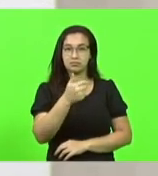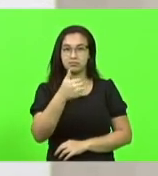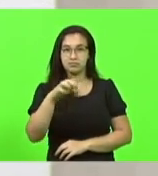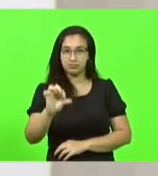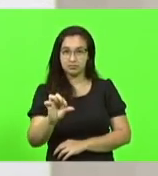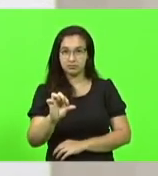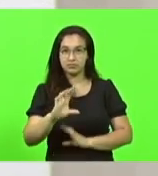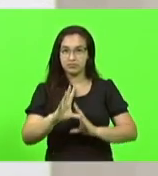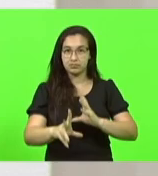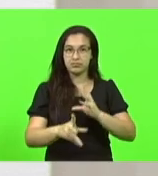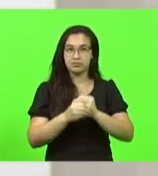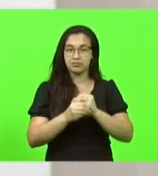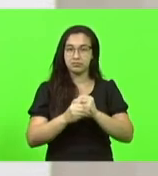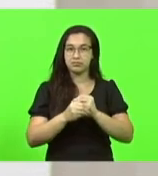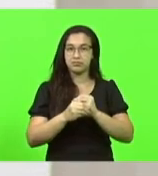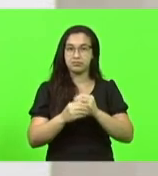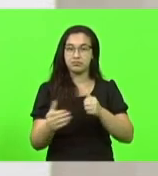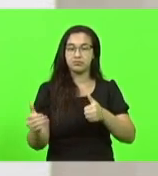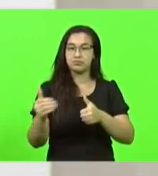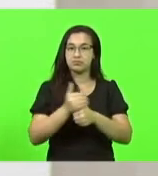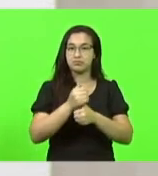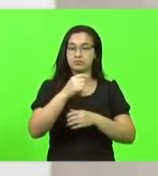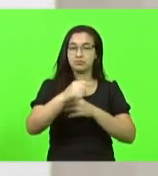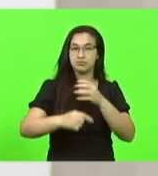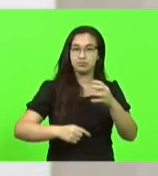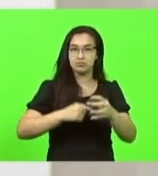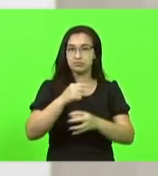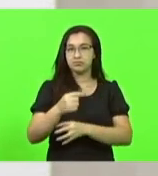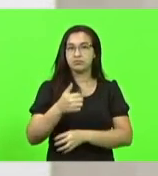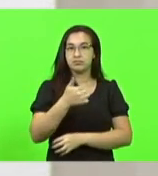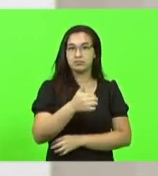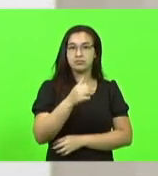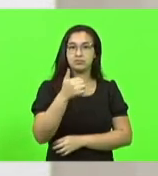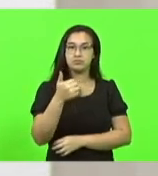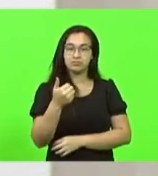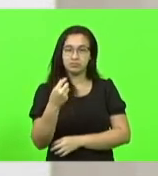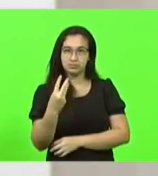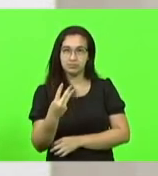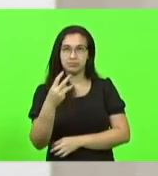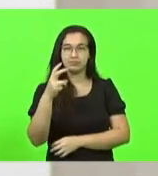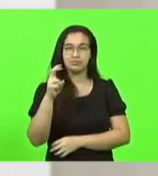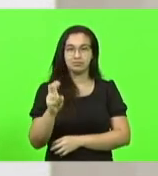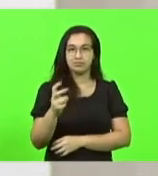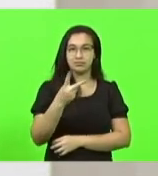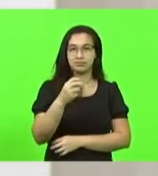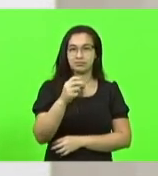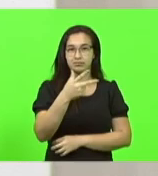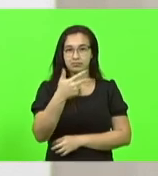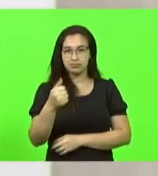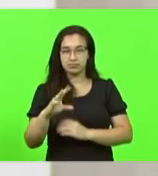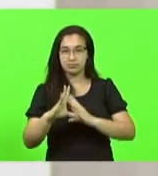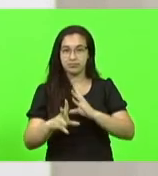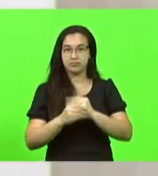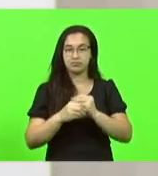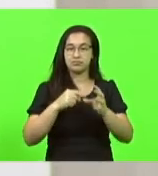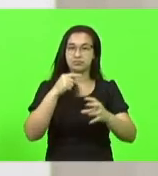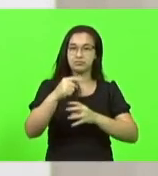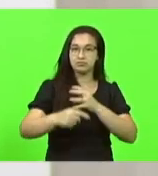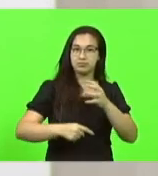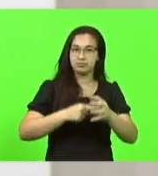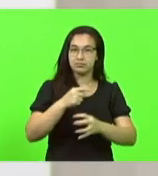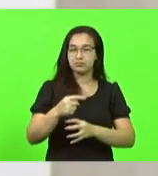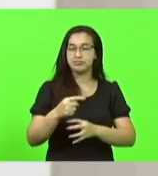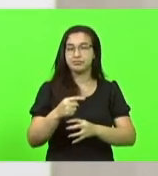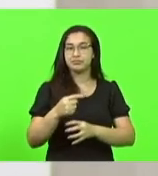com a emenda substitutiva global, 135-2021 com emenda modificativa, e